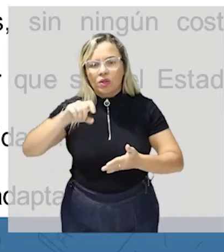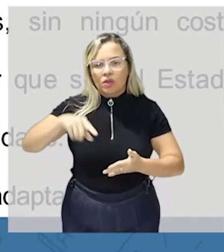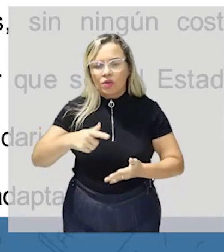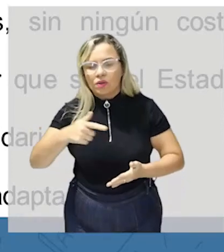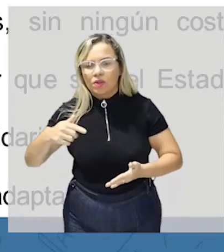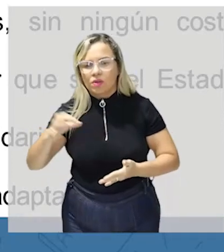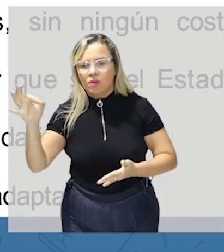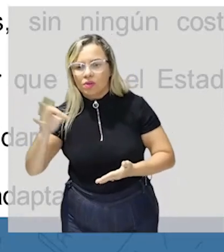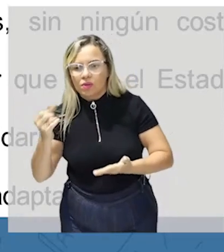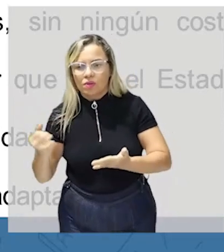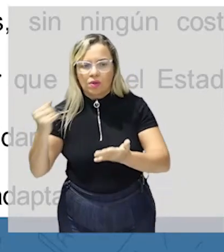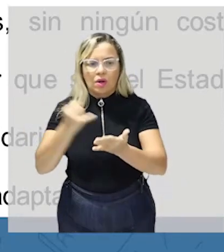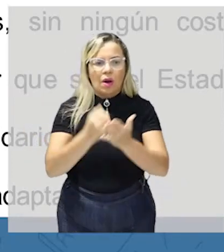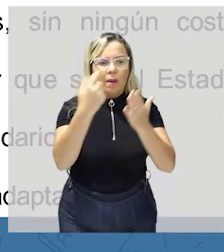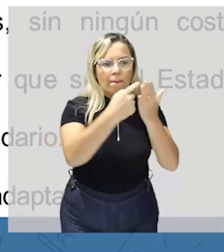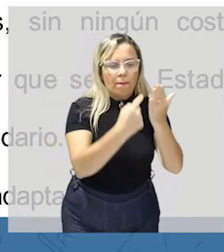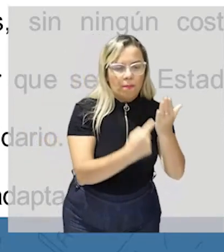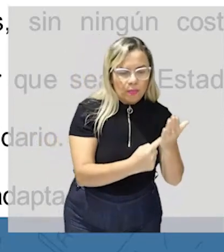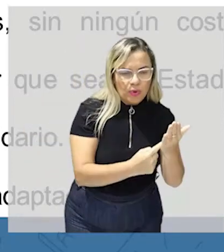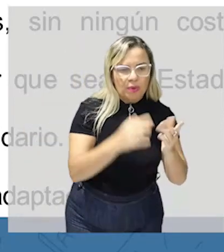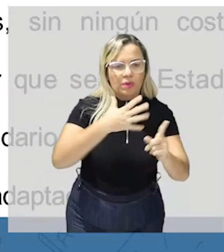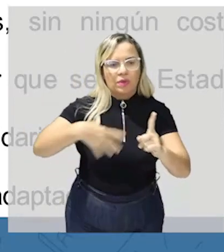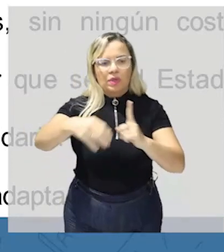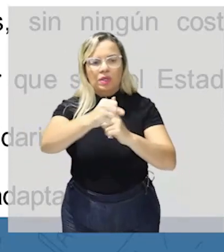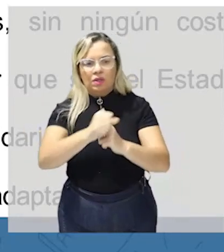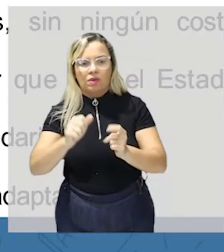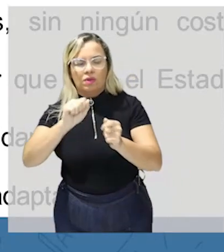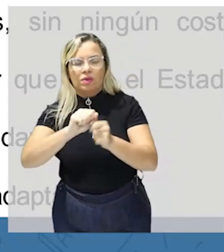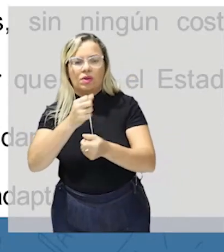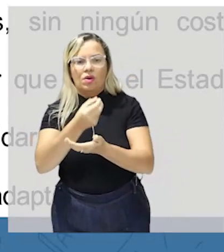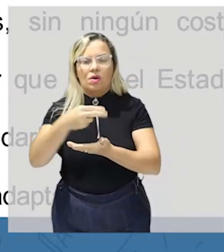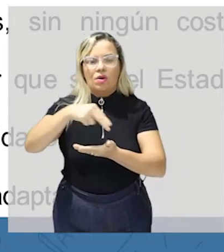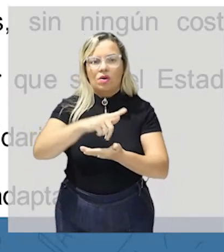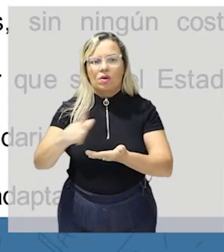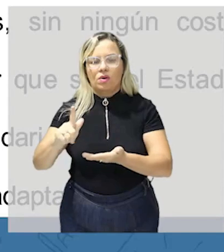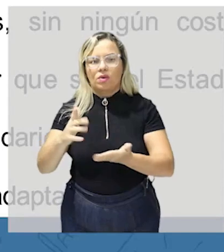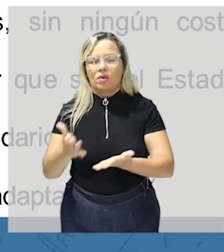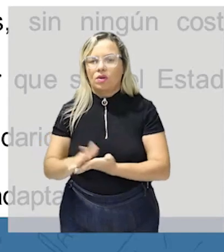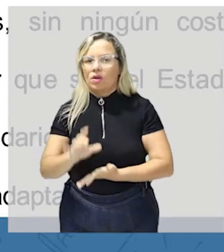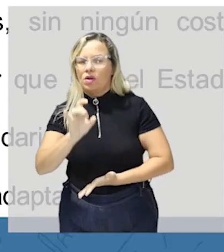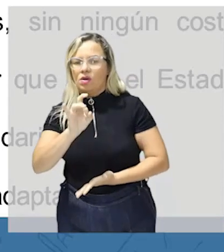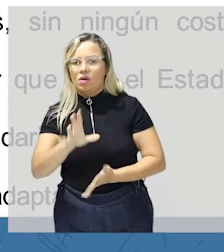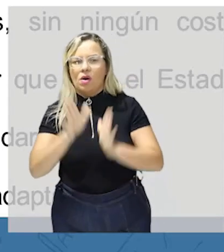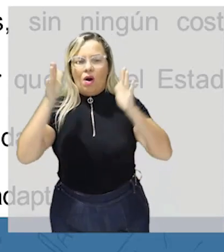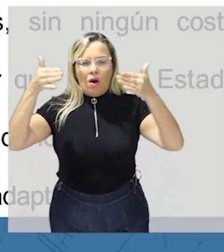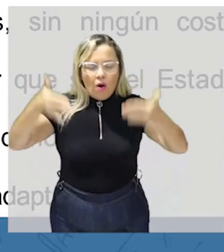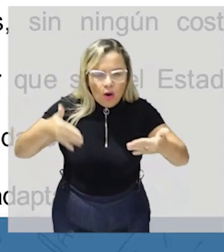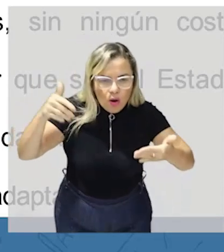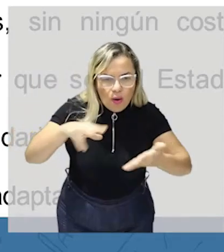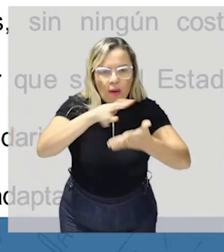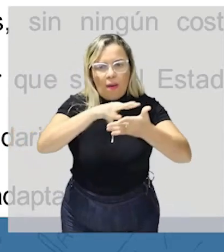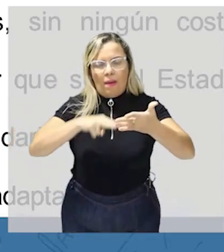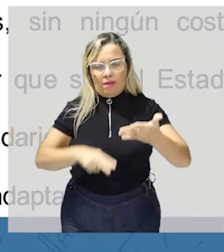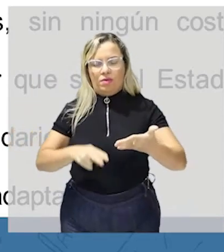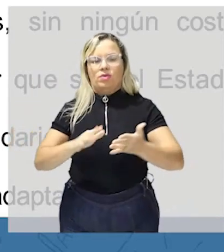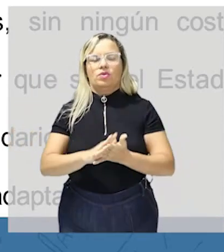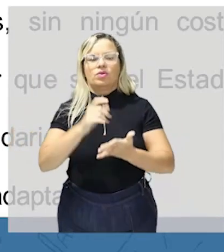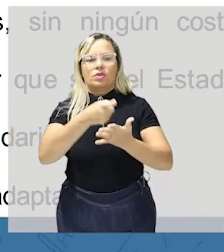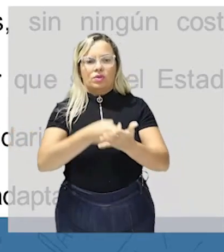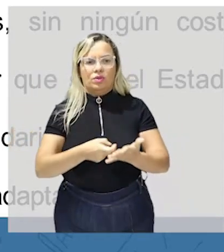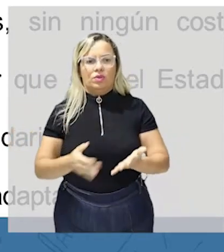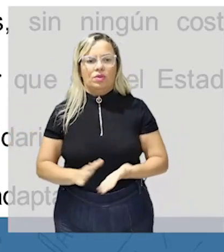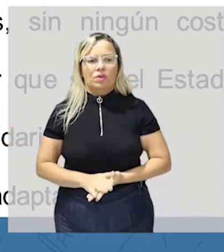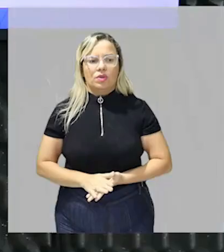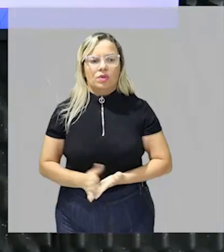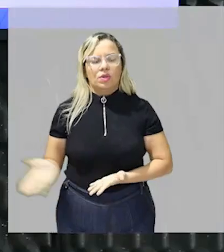todos os impostos a programas sociais que realizam las ONG então é só uma questão de atenção na leitura do texto